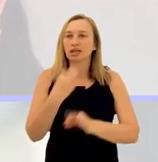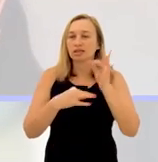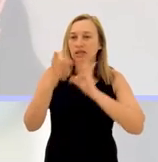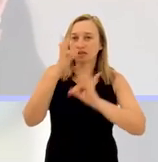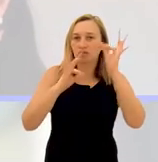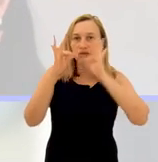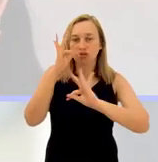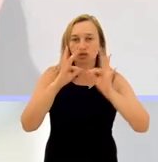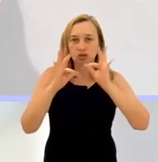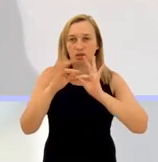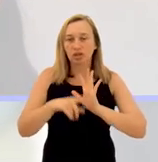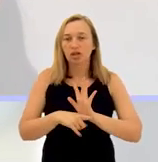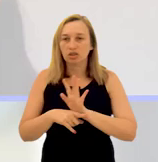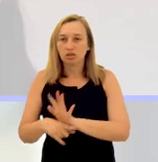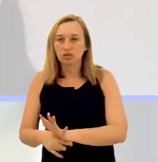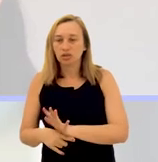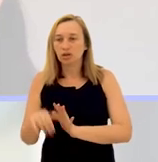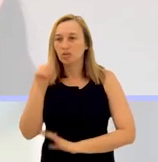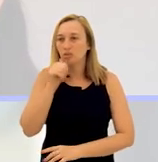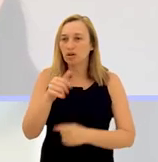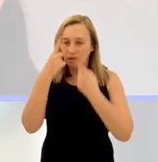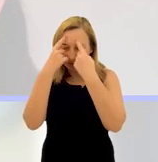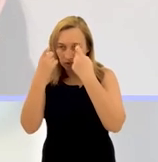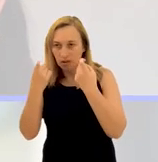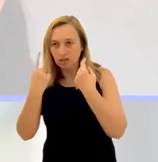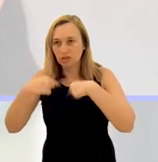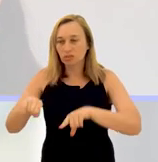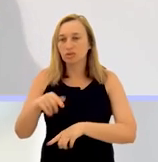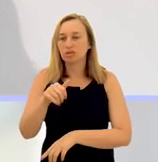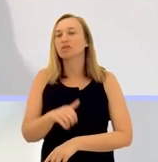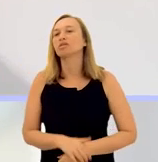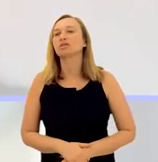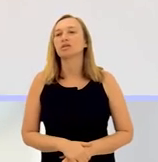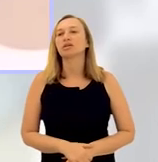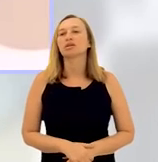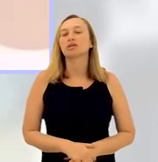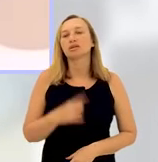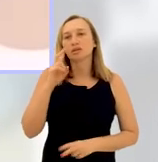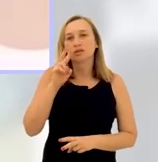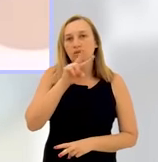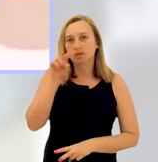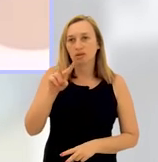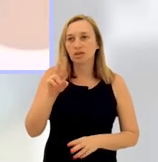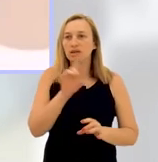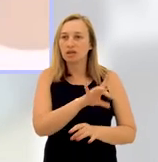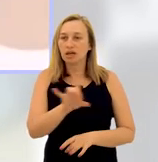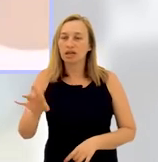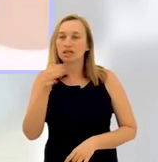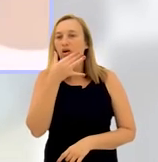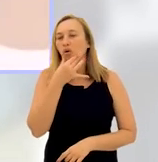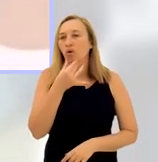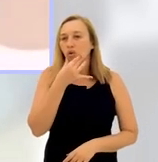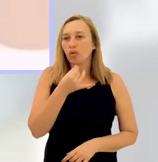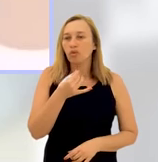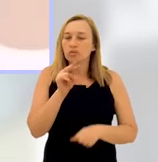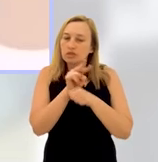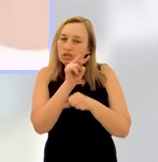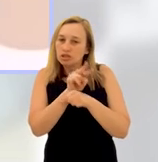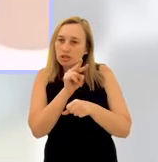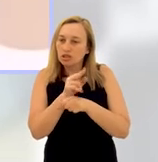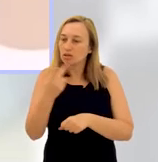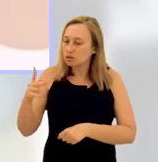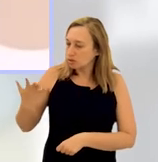soluções de tecnologia voltadas a enfrentar o problema da violência contra a mulher. Então, é muito importante ter esse olhar. E cada homem ser